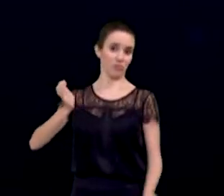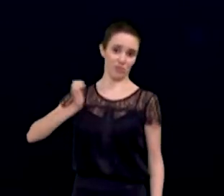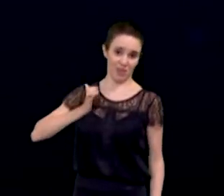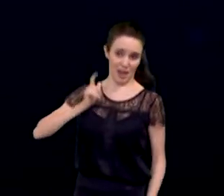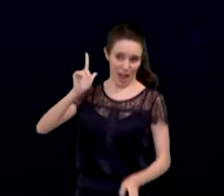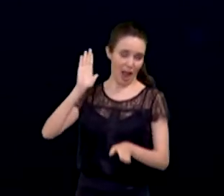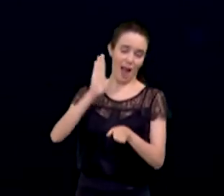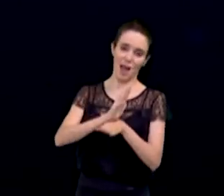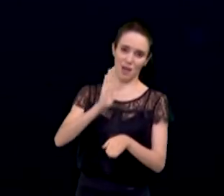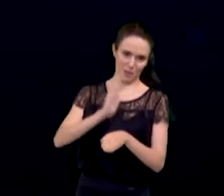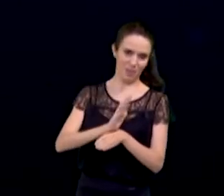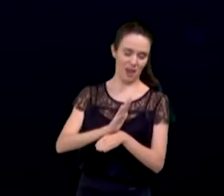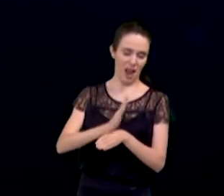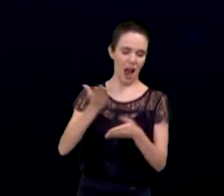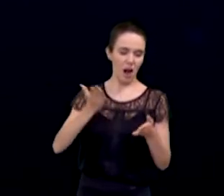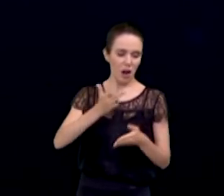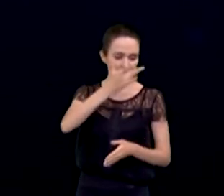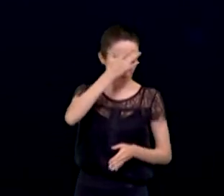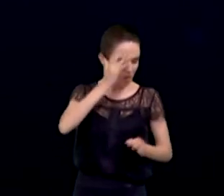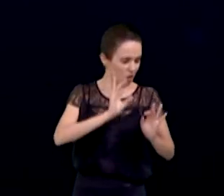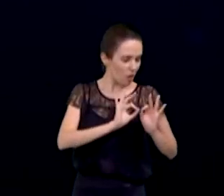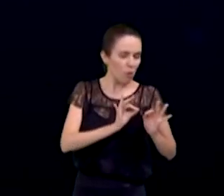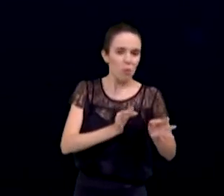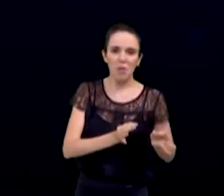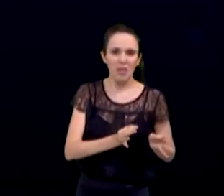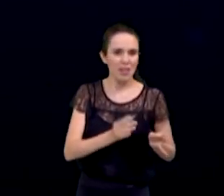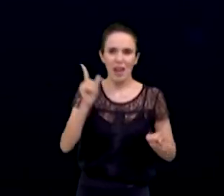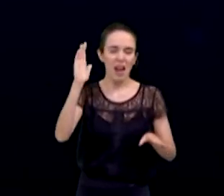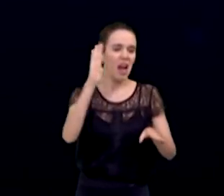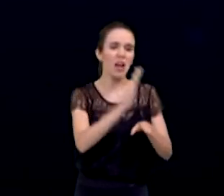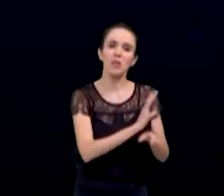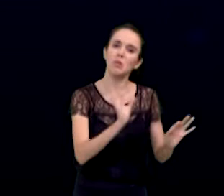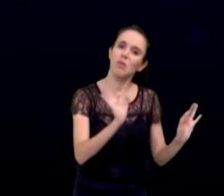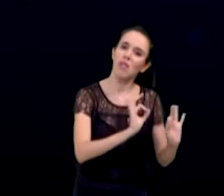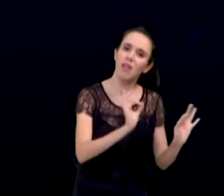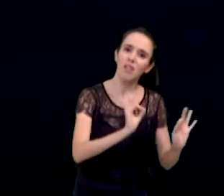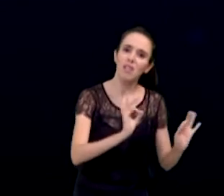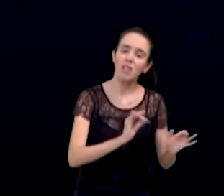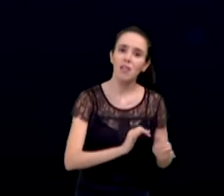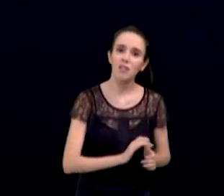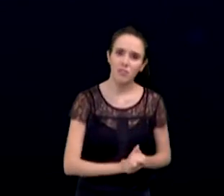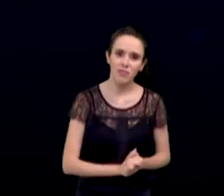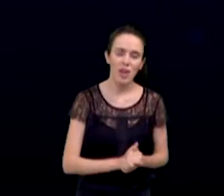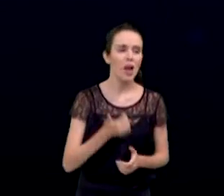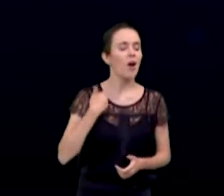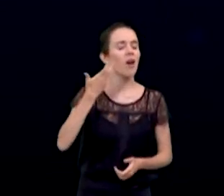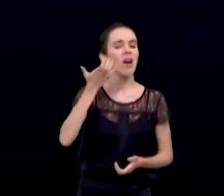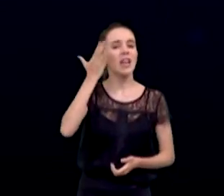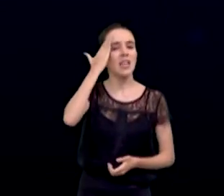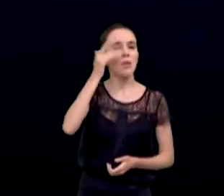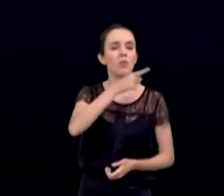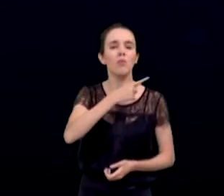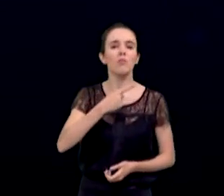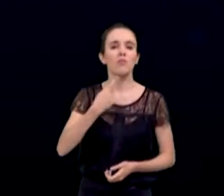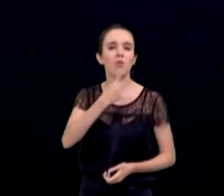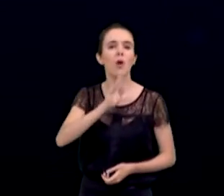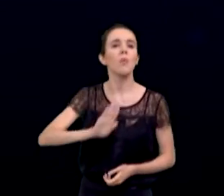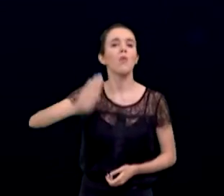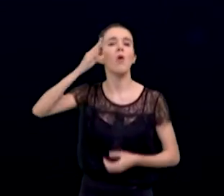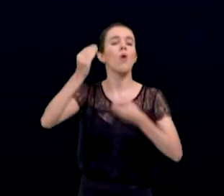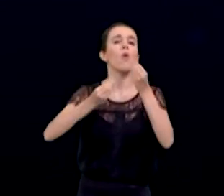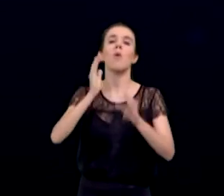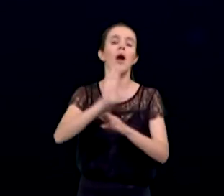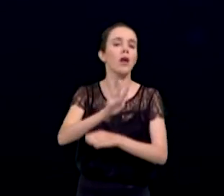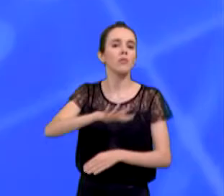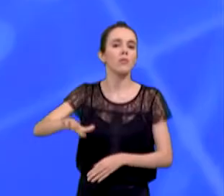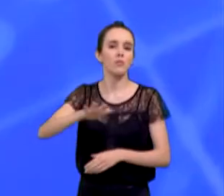A periferia sempre foi esquecida. Eu queria saber do candidato qual é a proposta dele para a periferia. Um